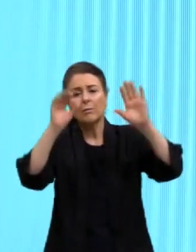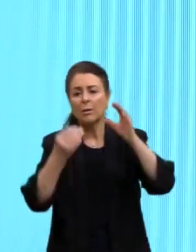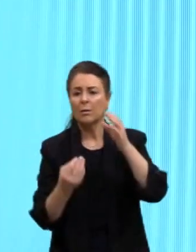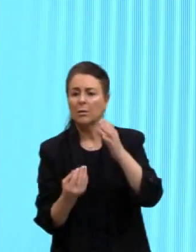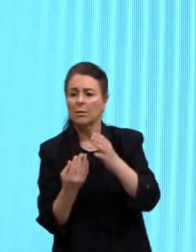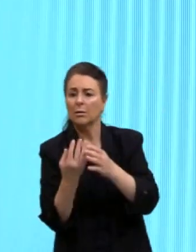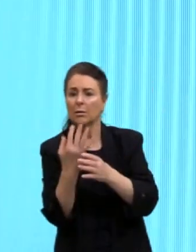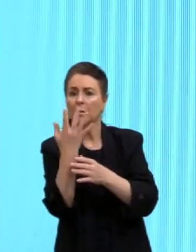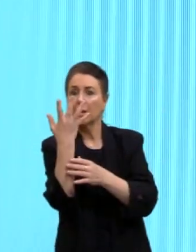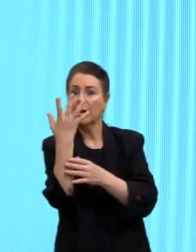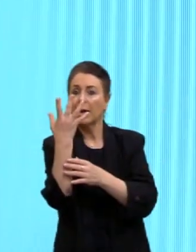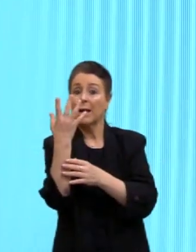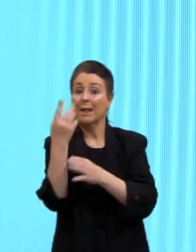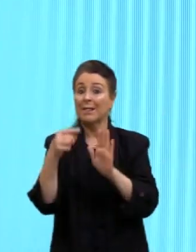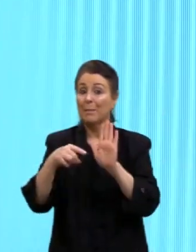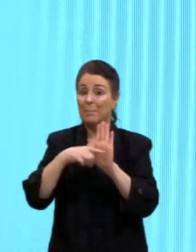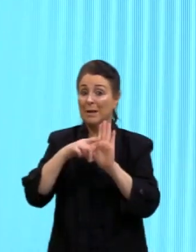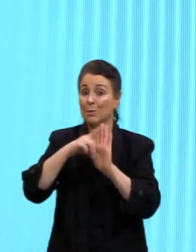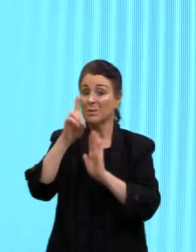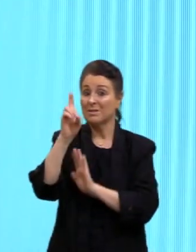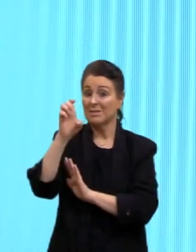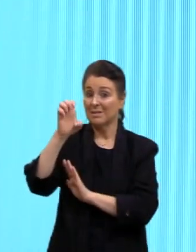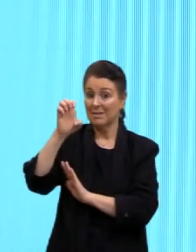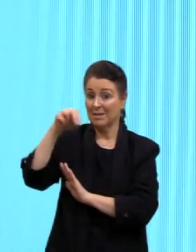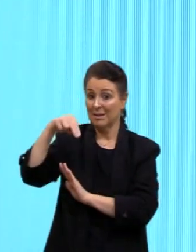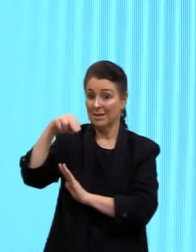menos densa, vamos dizer assim, ela é mais